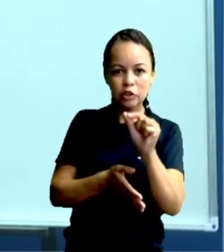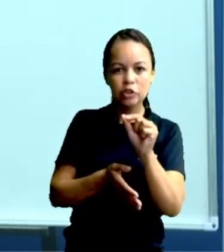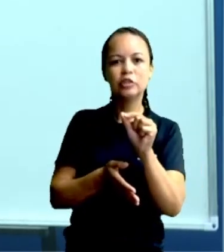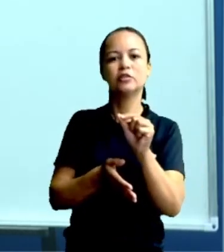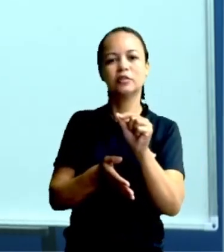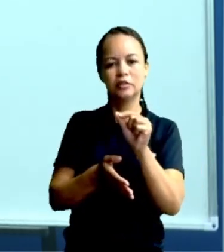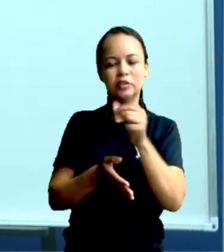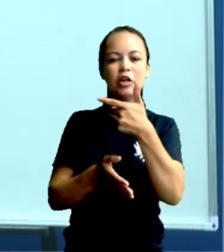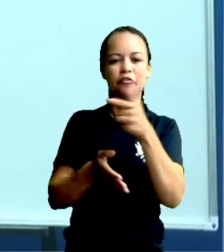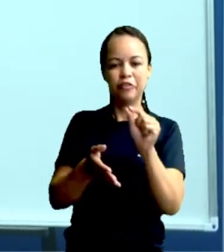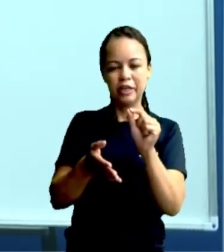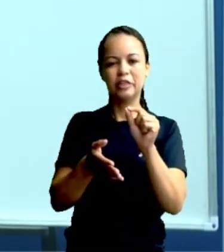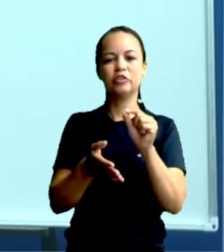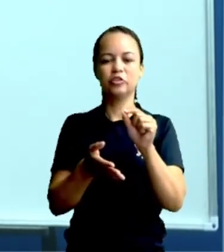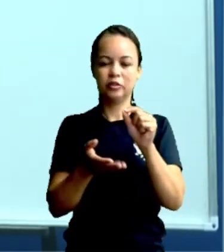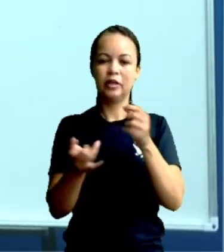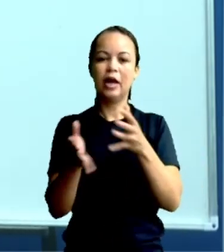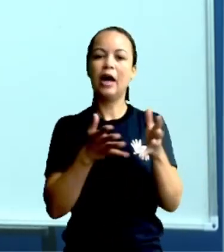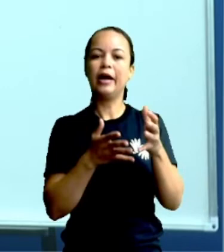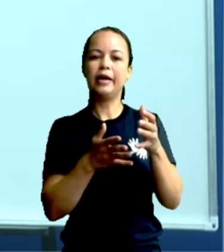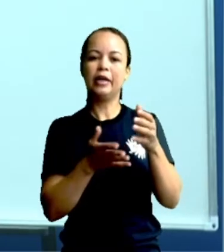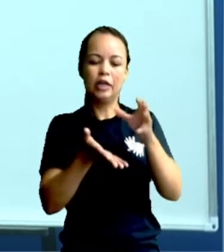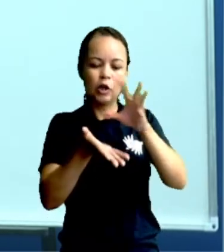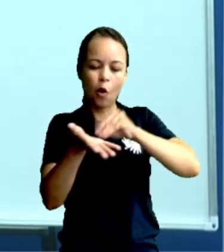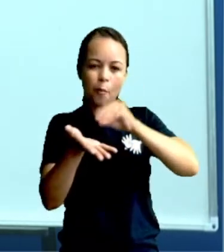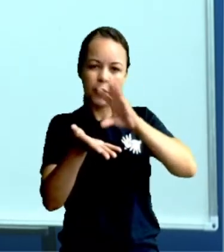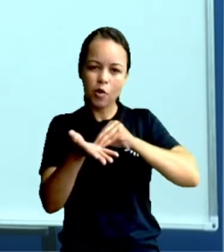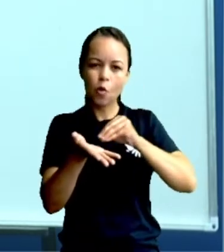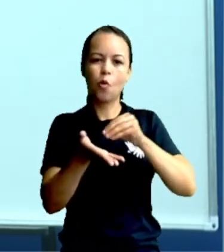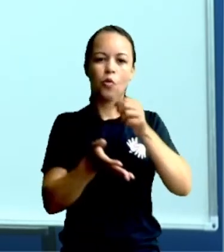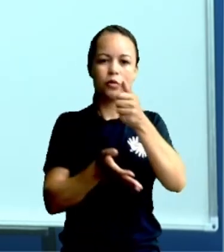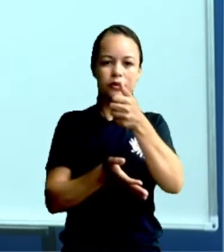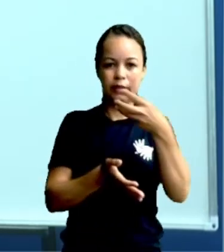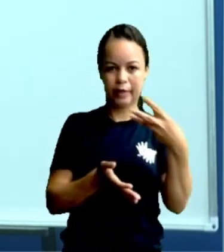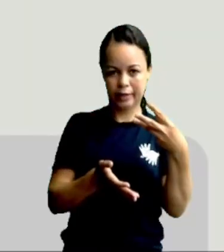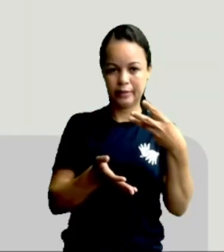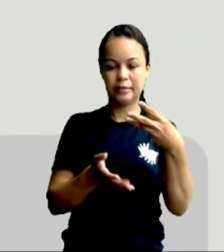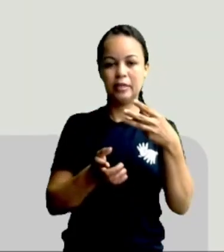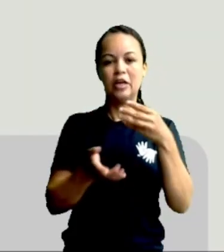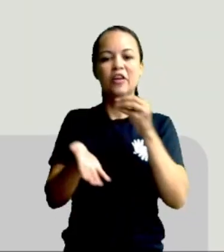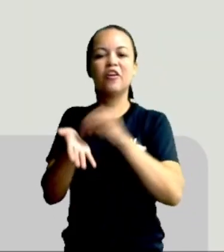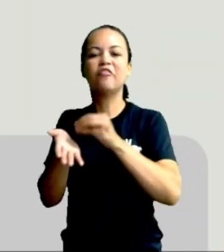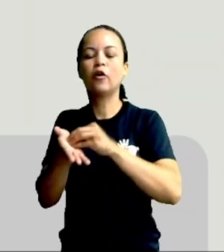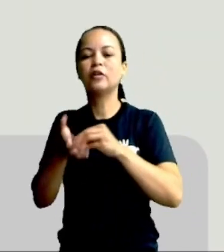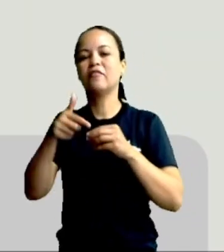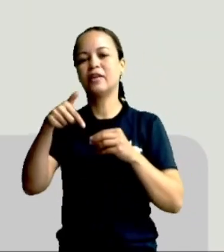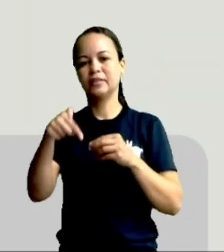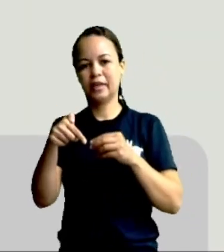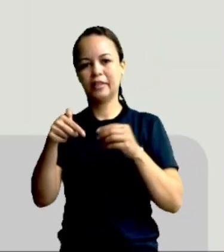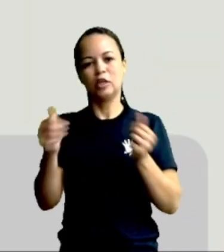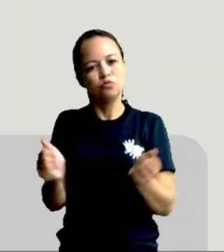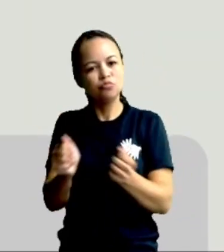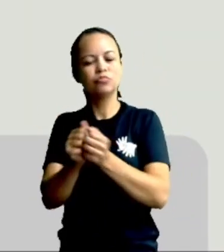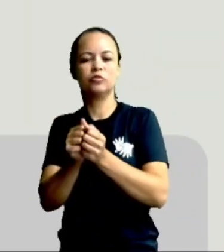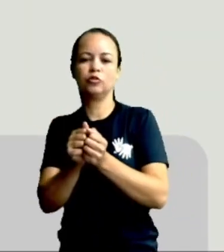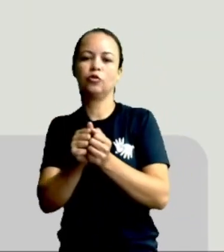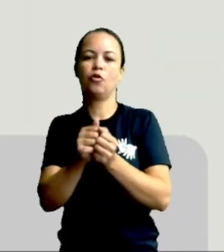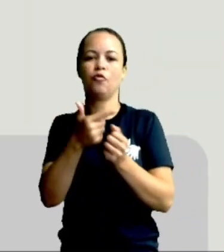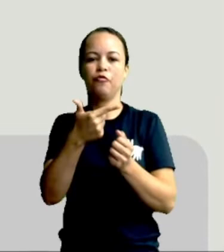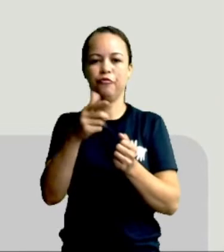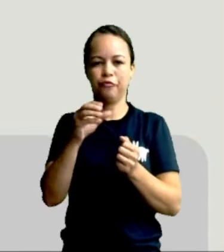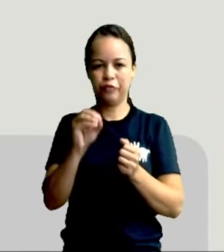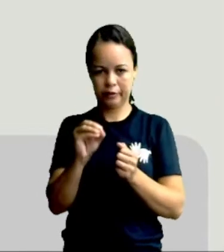13 e ficou faltando 7. Vamos olhar agora no slide a resolução,